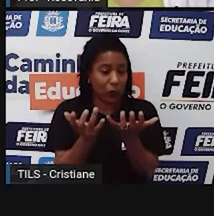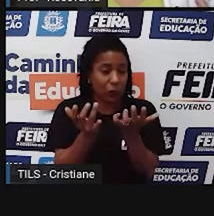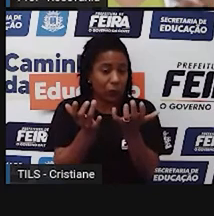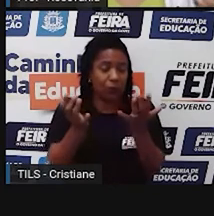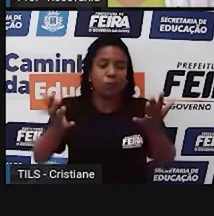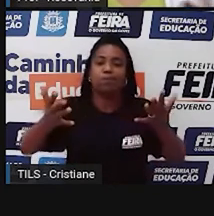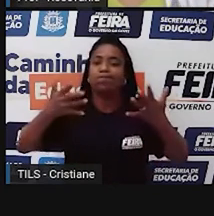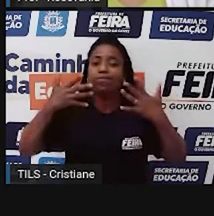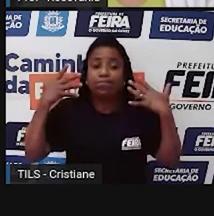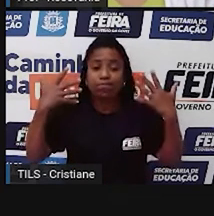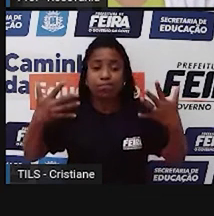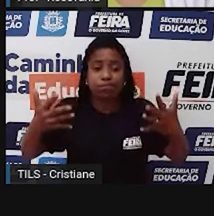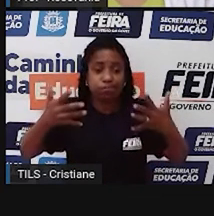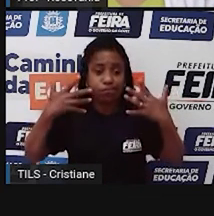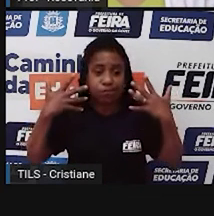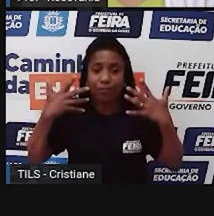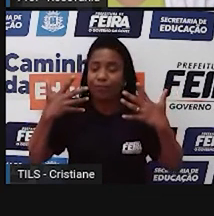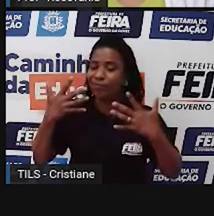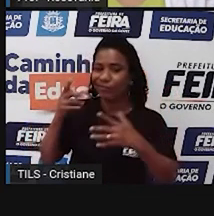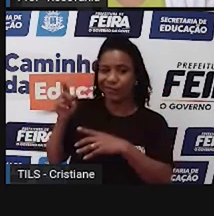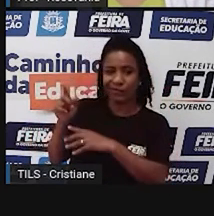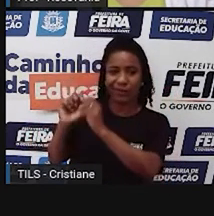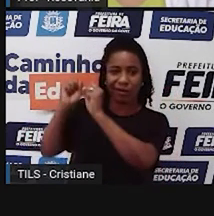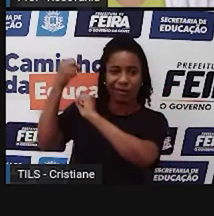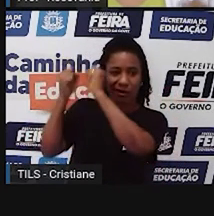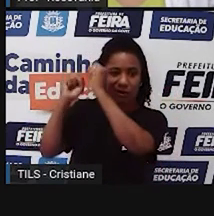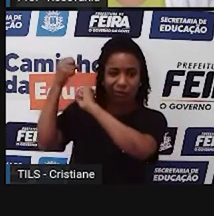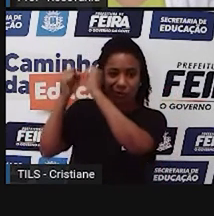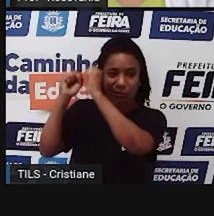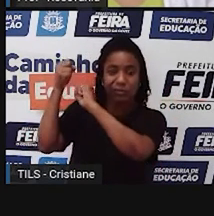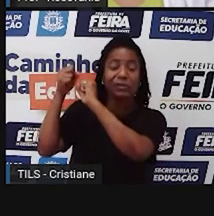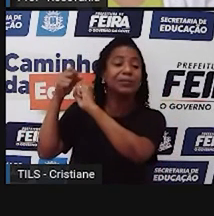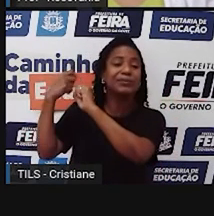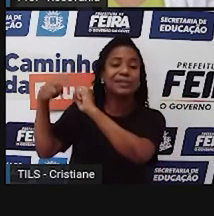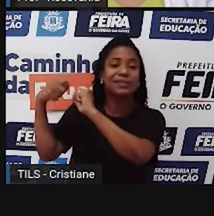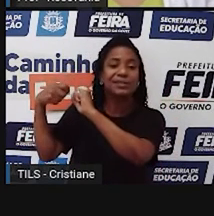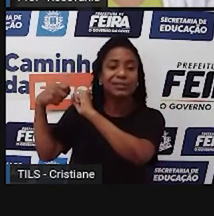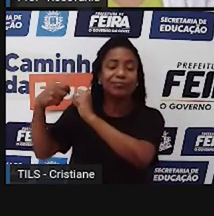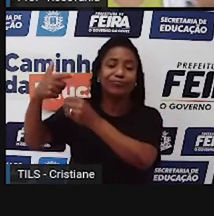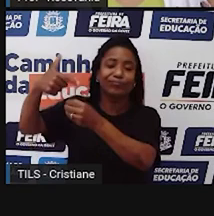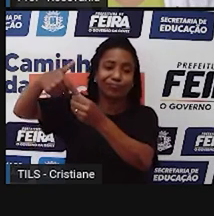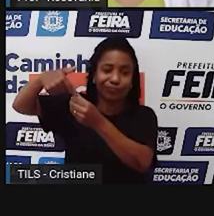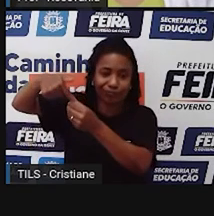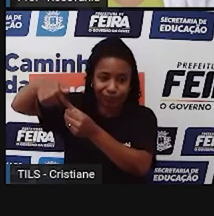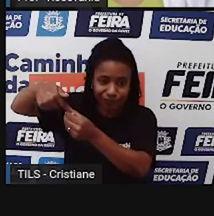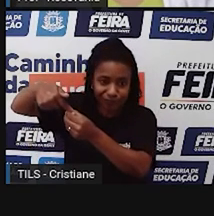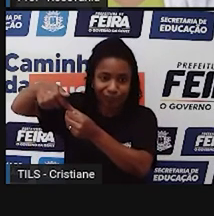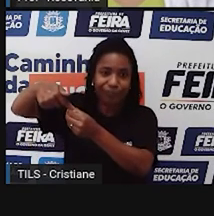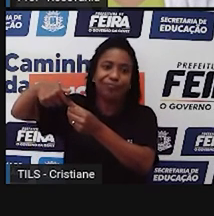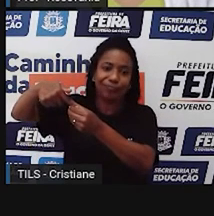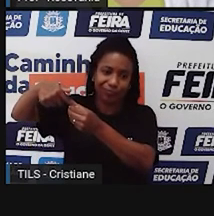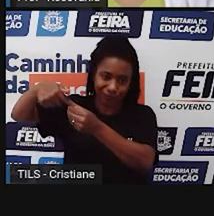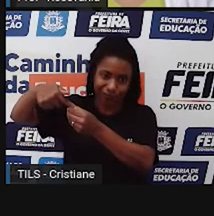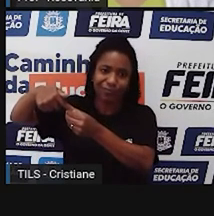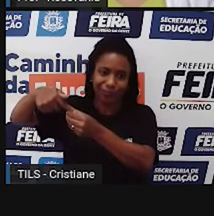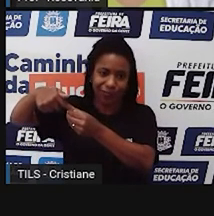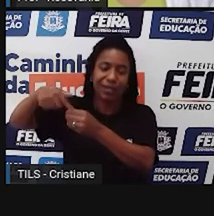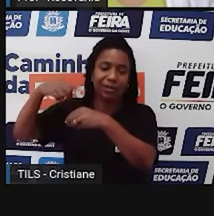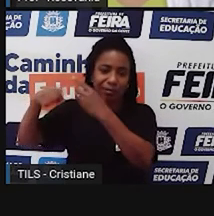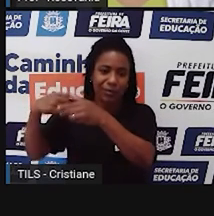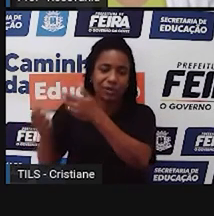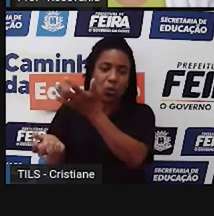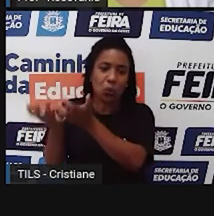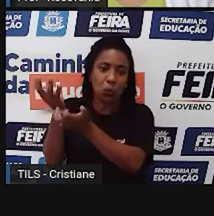indústrias sejam alimentadas com algum tipo de fonte de energia. E, às vezes, essas fontes de energia, elas são altamente poluentes